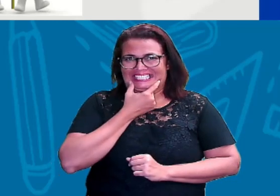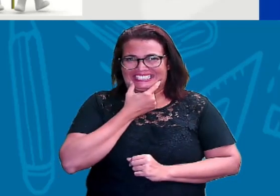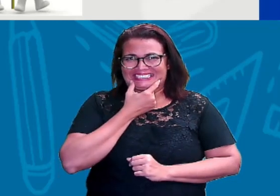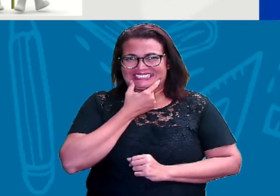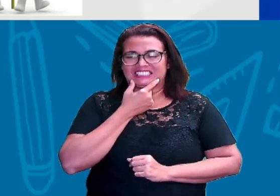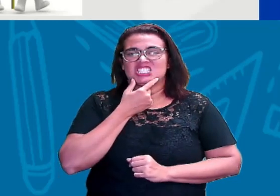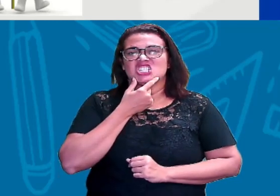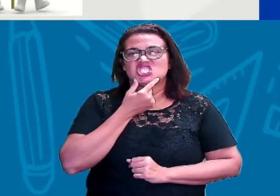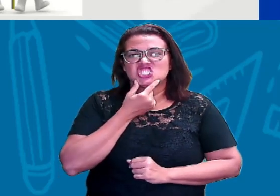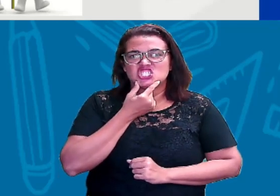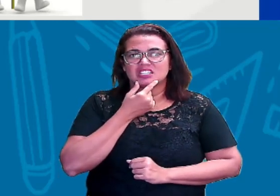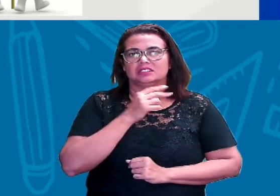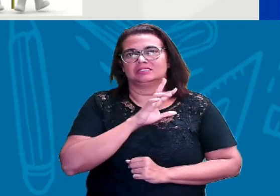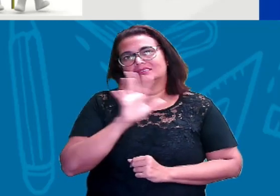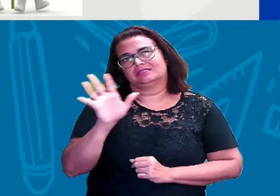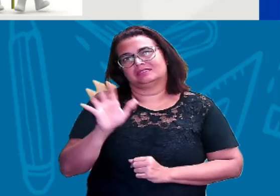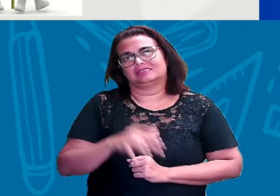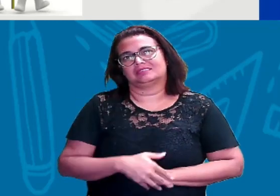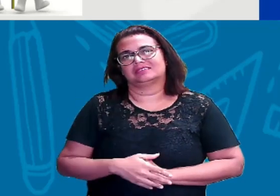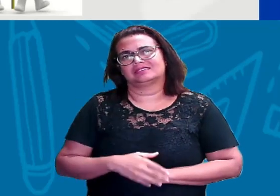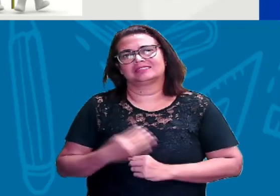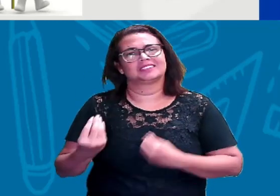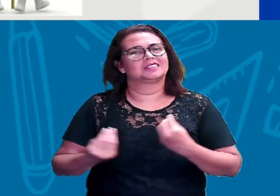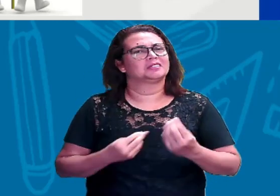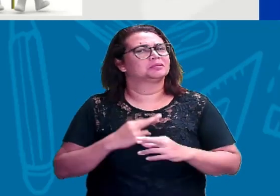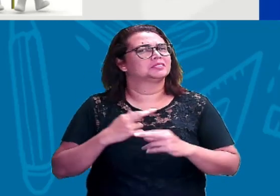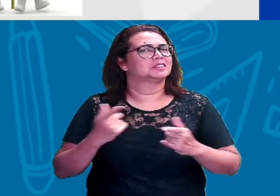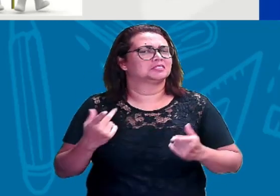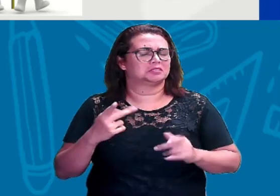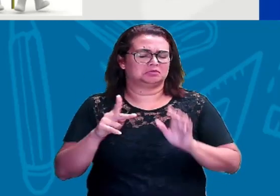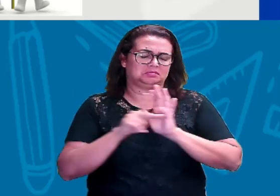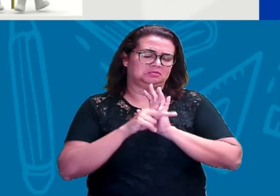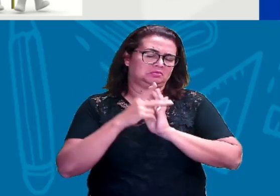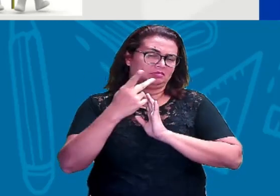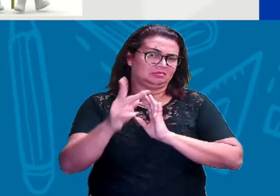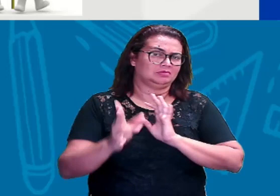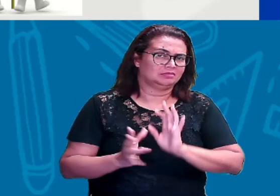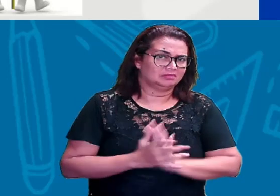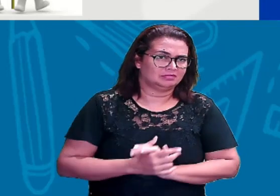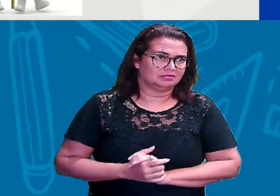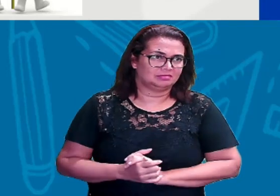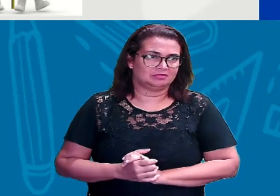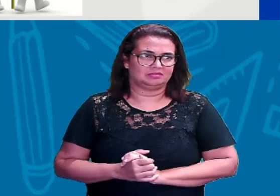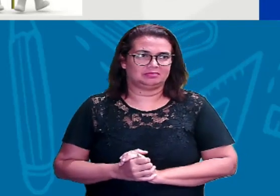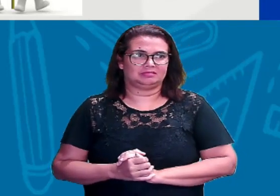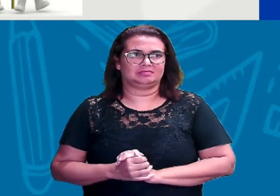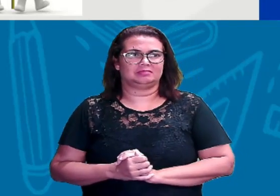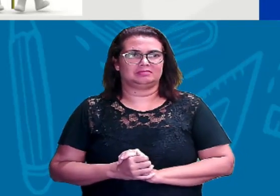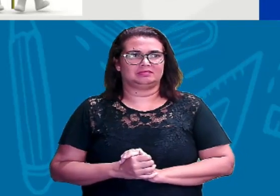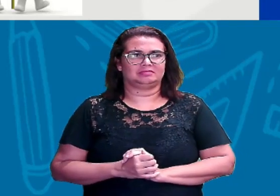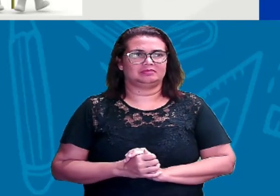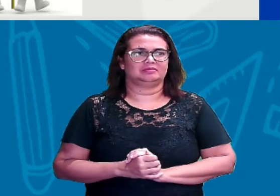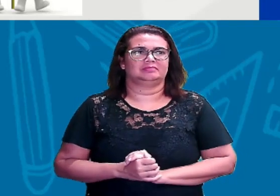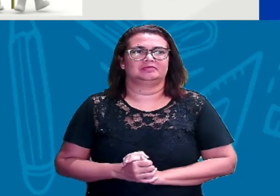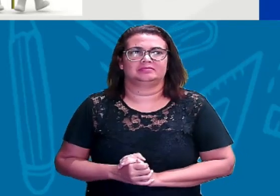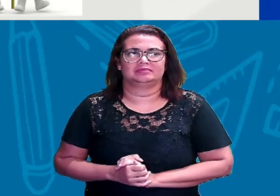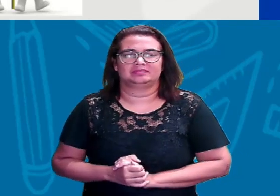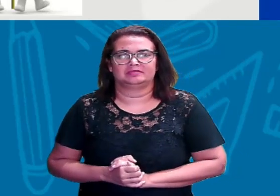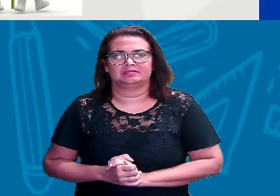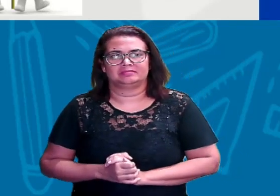Então, quando é que eu uso um e quando eu uso outro? Fica a critério seu. Mas aí tem uma coisa maravilhosa, por quê?